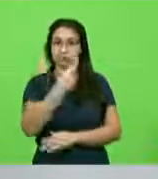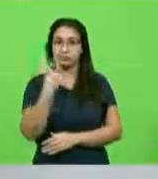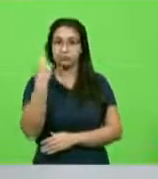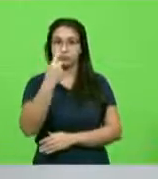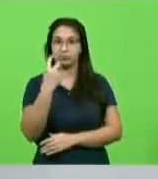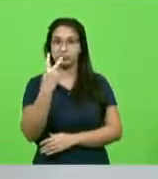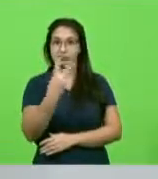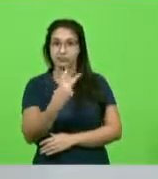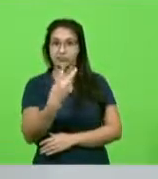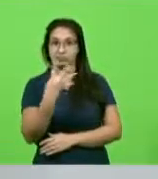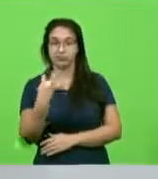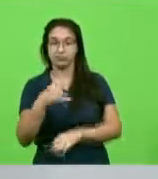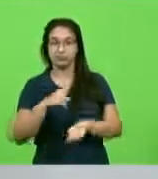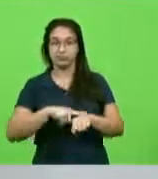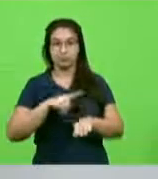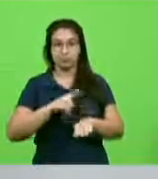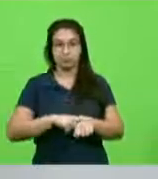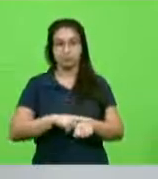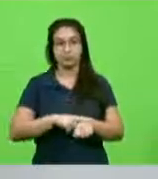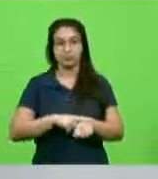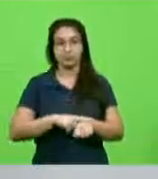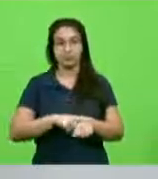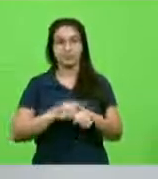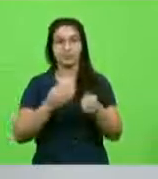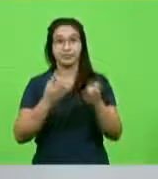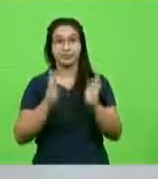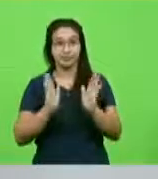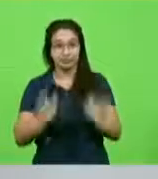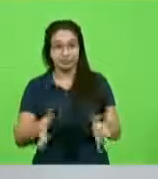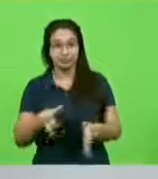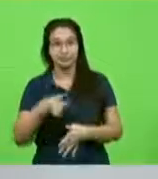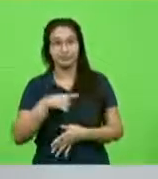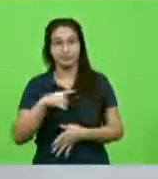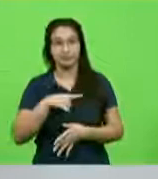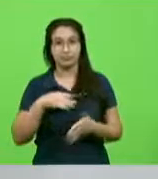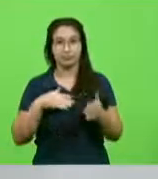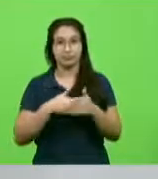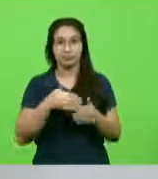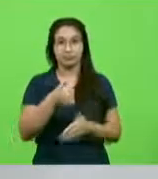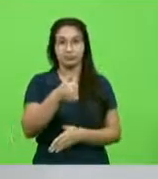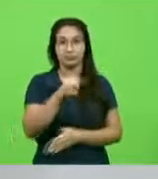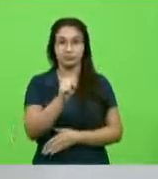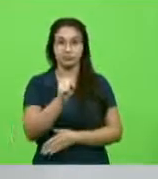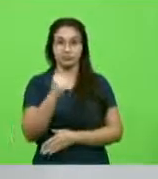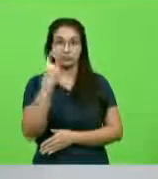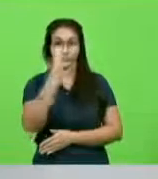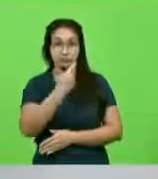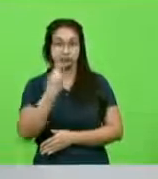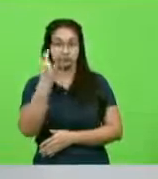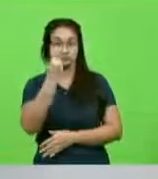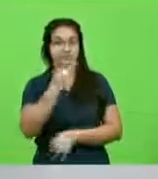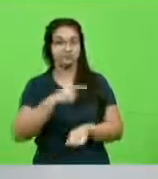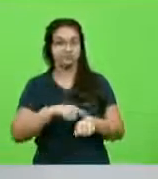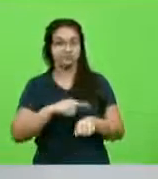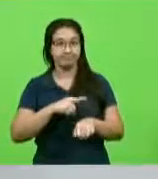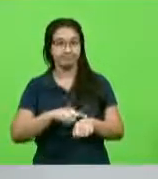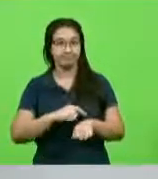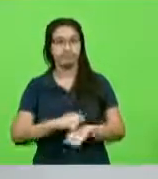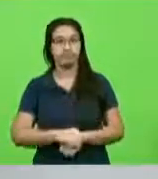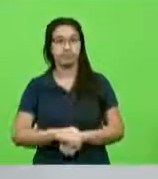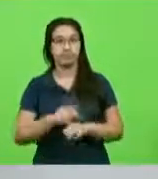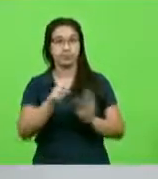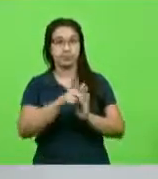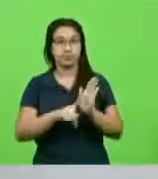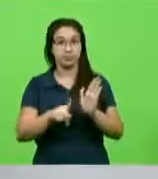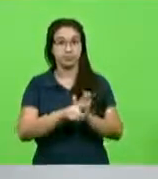do fisioterapeuta nos leitos de UTI já existe, só que por 18 horas. E esse projeto estende